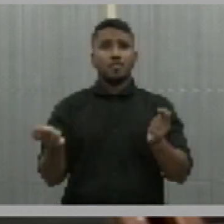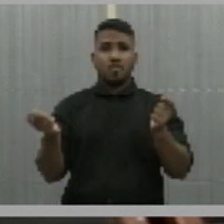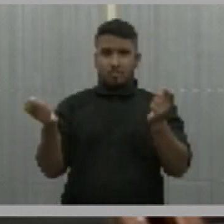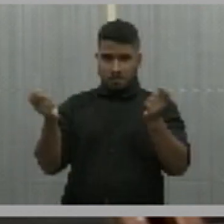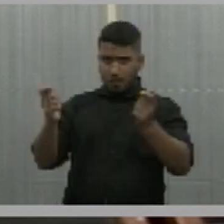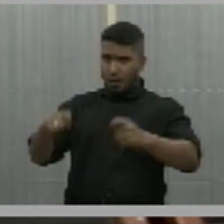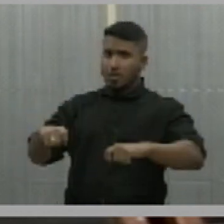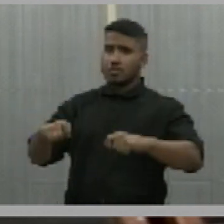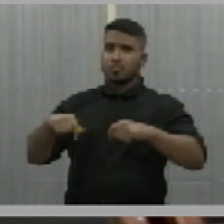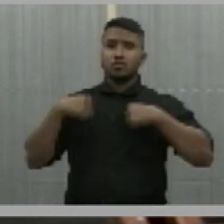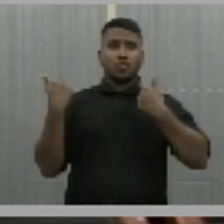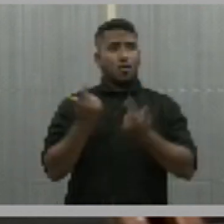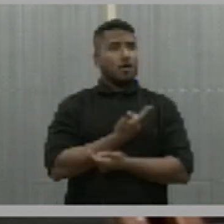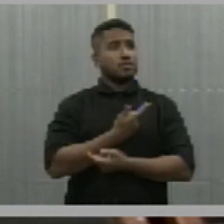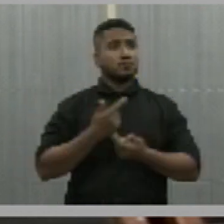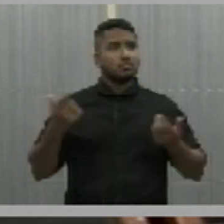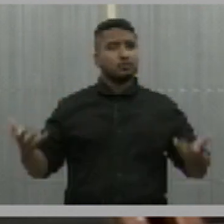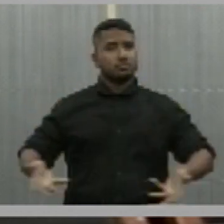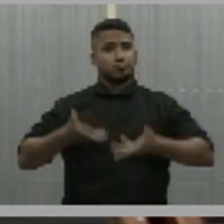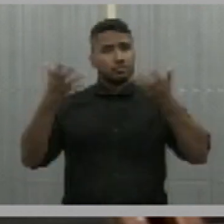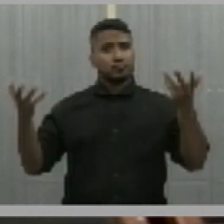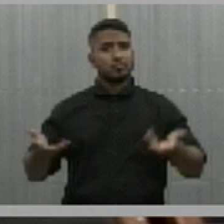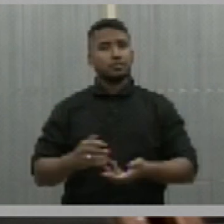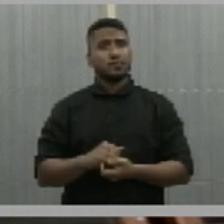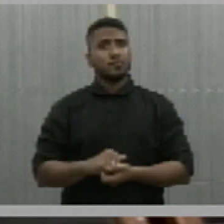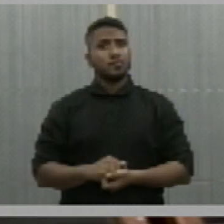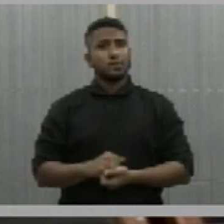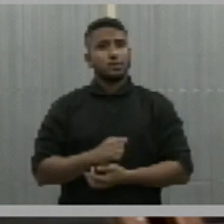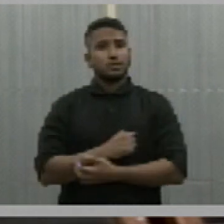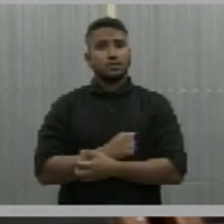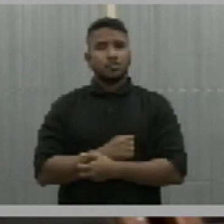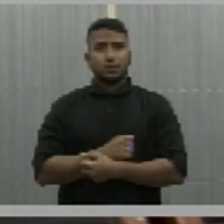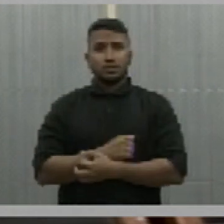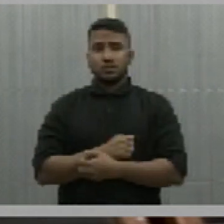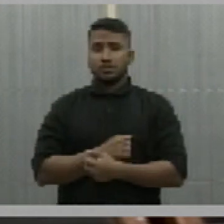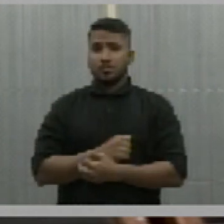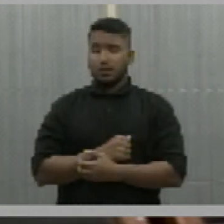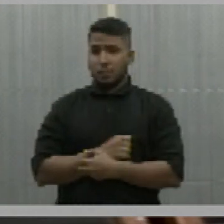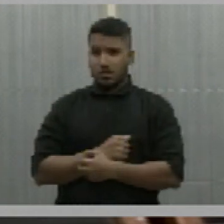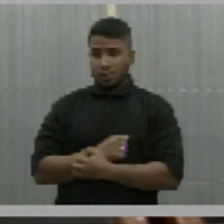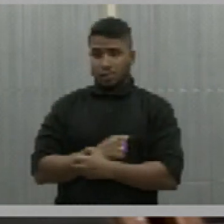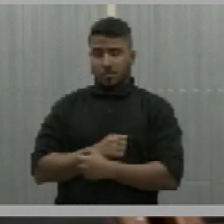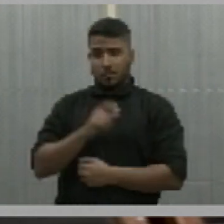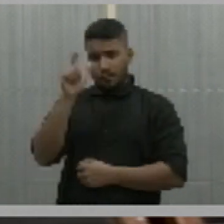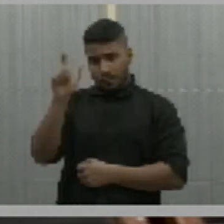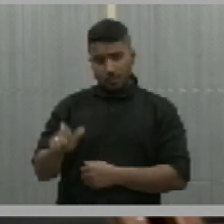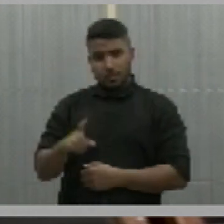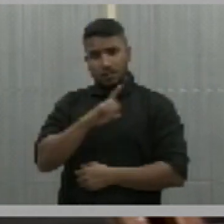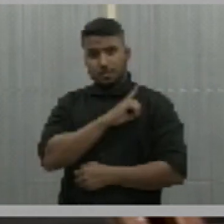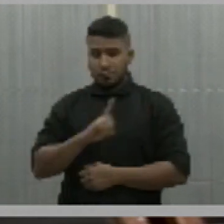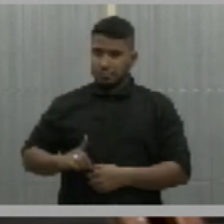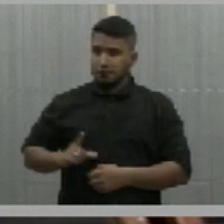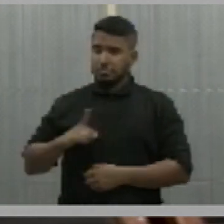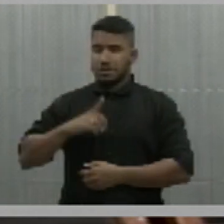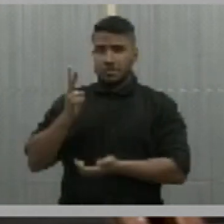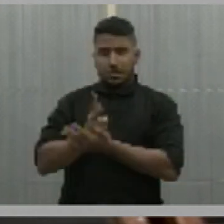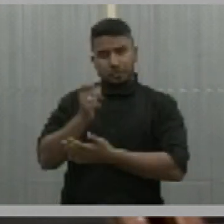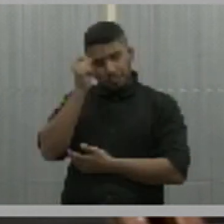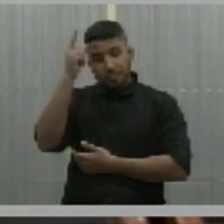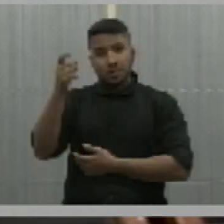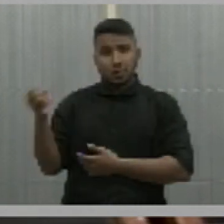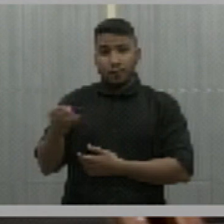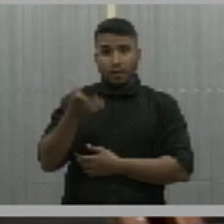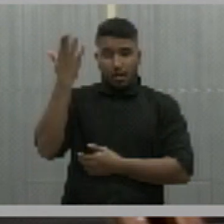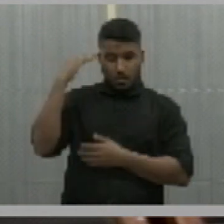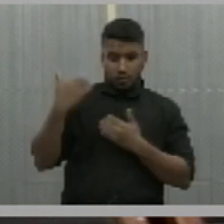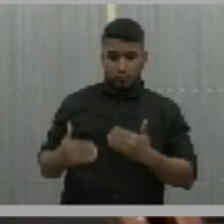estimular cada vez mais e Vossa Excelência tem feito isso, tem feito isso muito bem quando